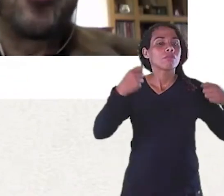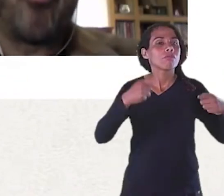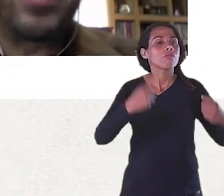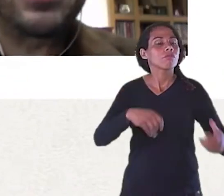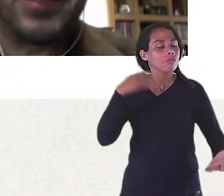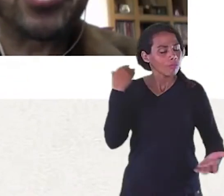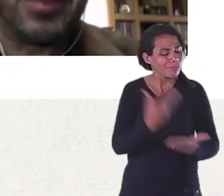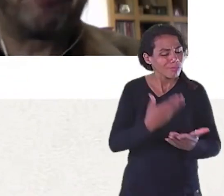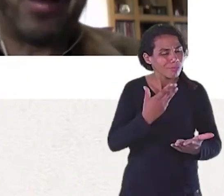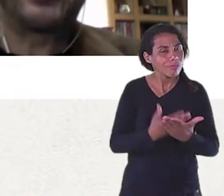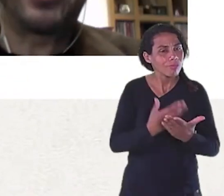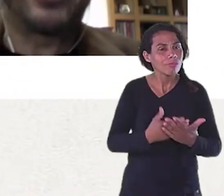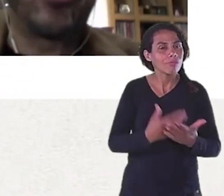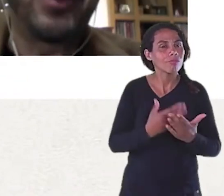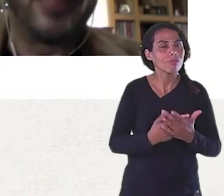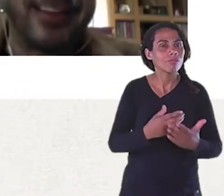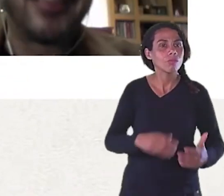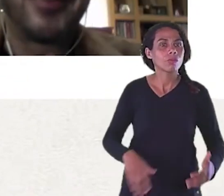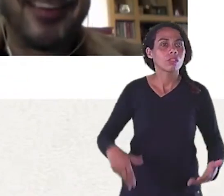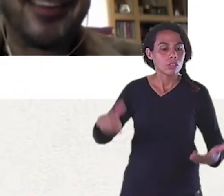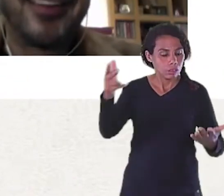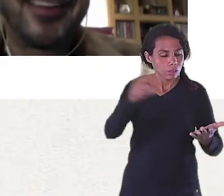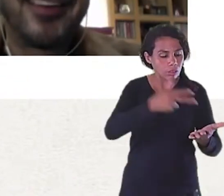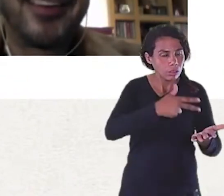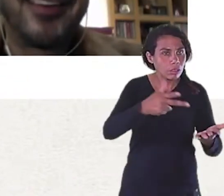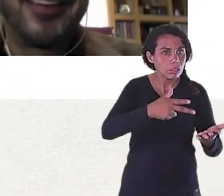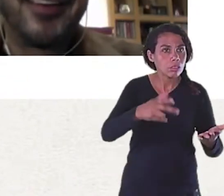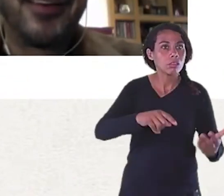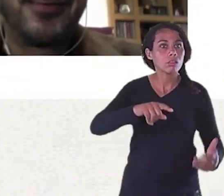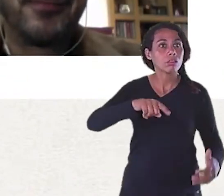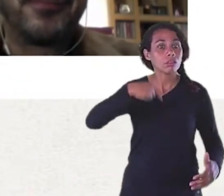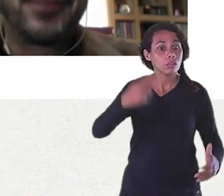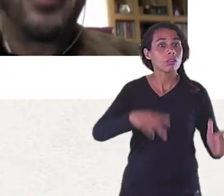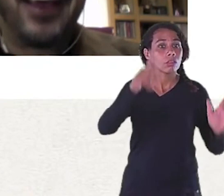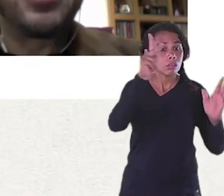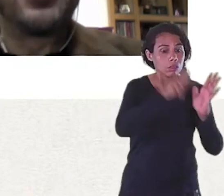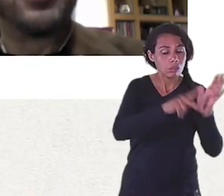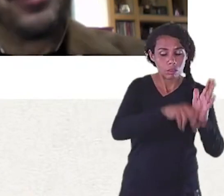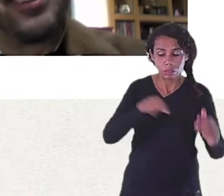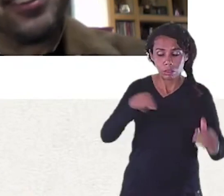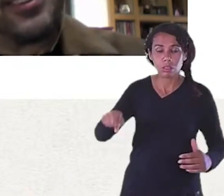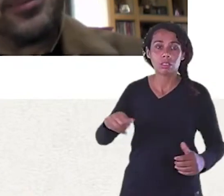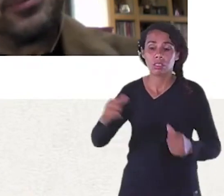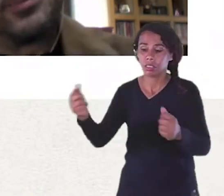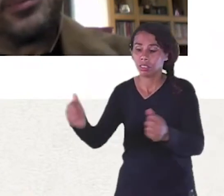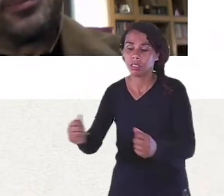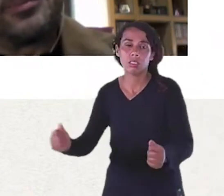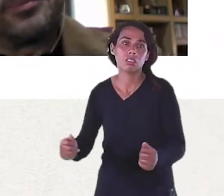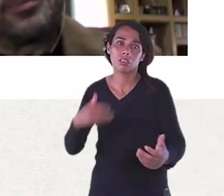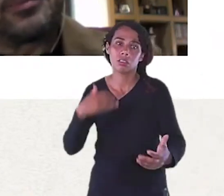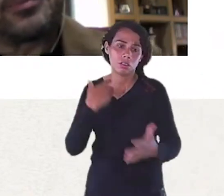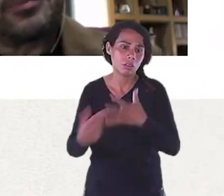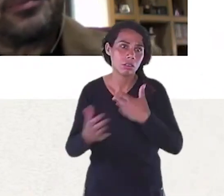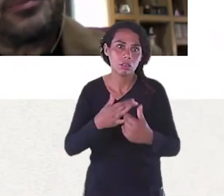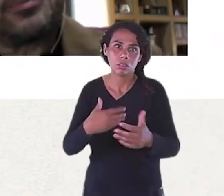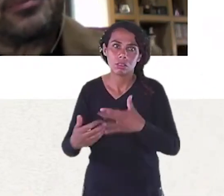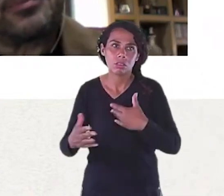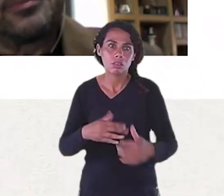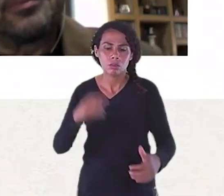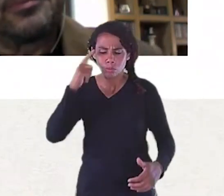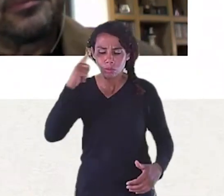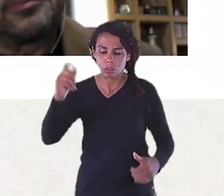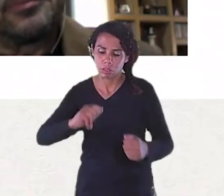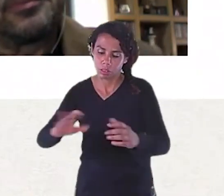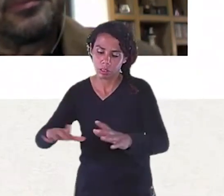do design Como a estética É parte da arquitetura Sem dúvida Eu fico pensando assim Existe é claro A